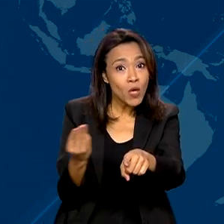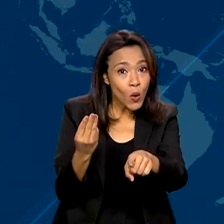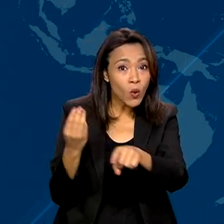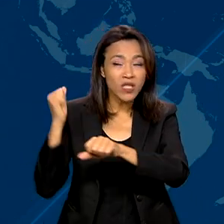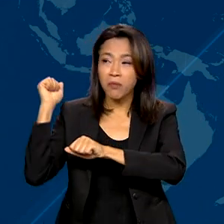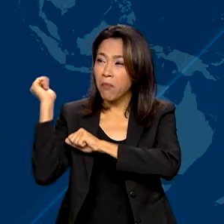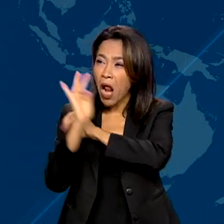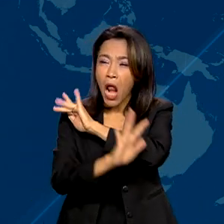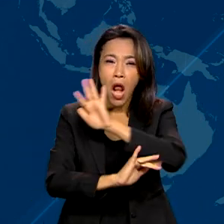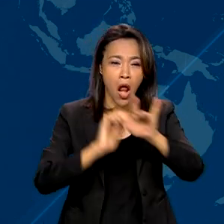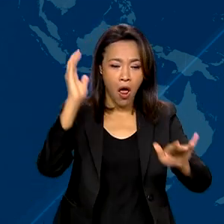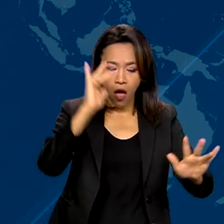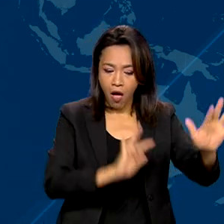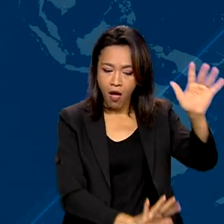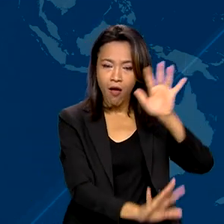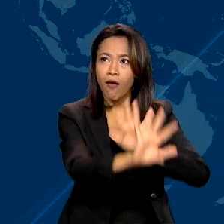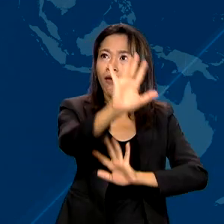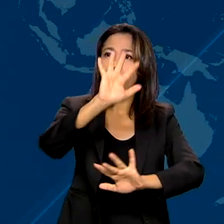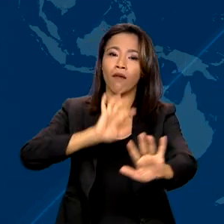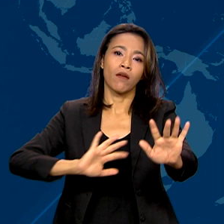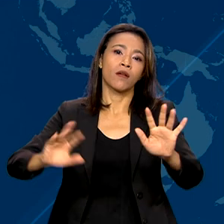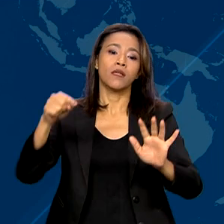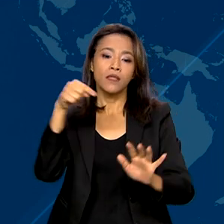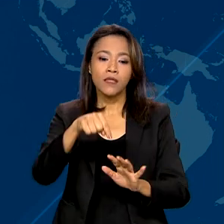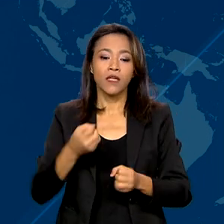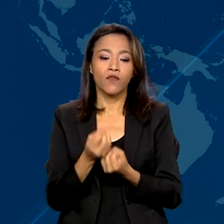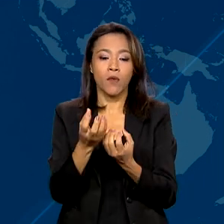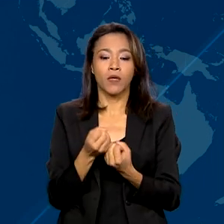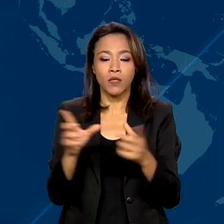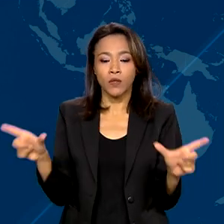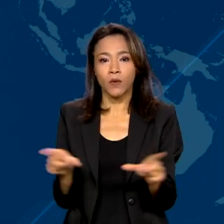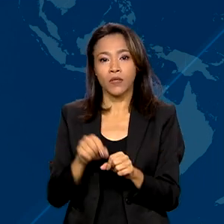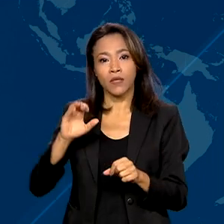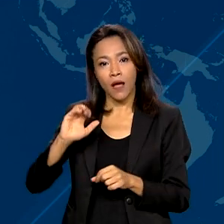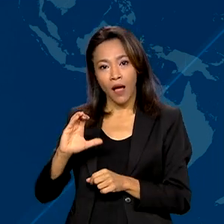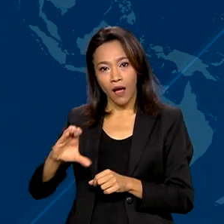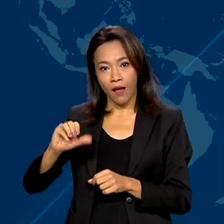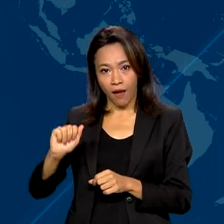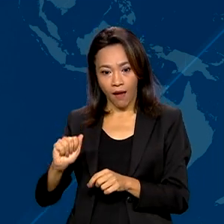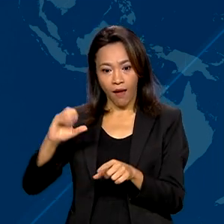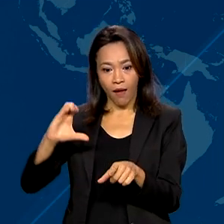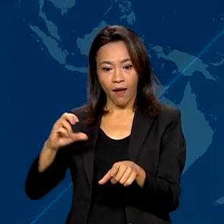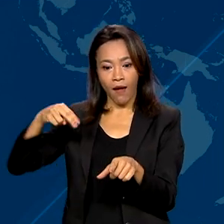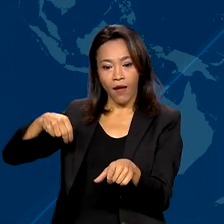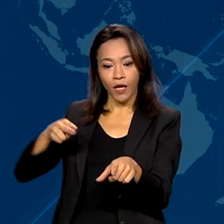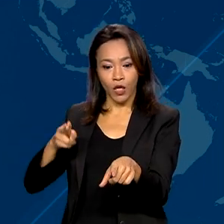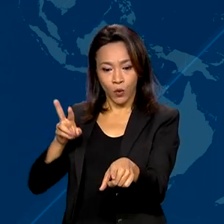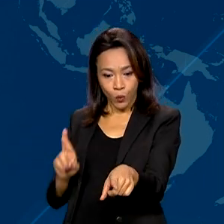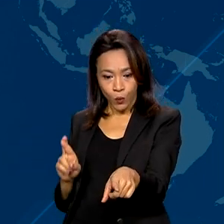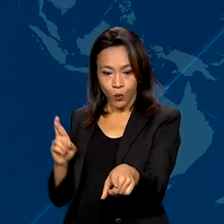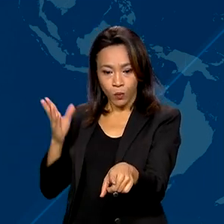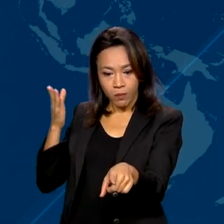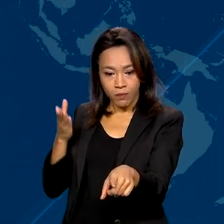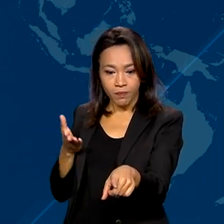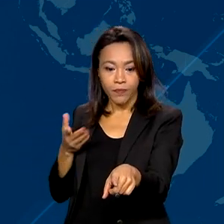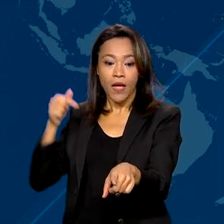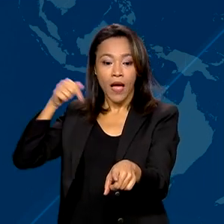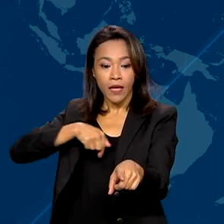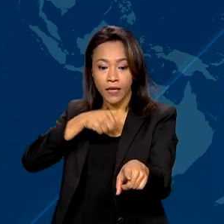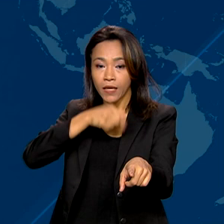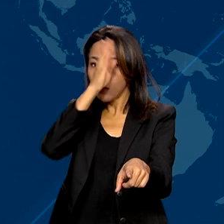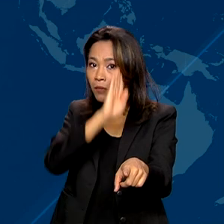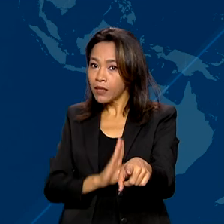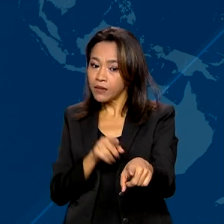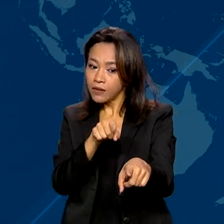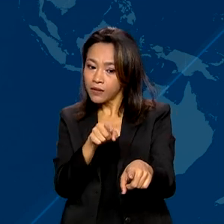Os dados são da Acnur, a agência da ONU para refugiados. Aqui no Brasil, de acordo com o Comitê Nacional para os